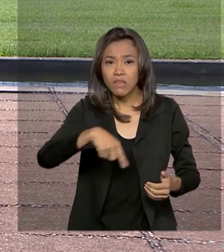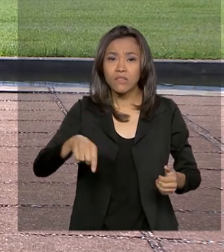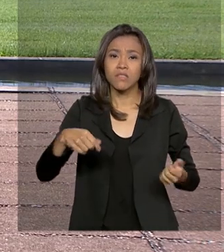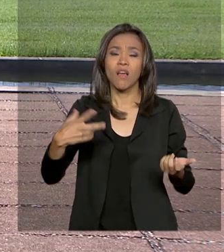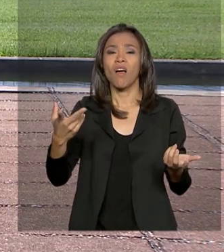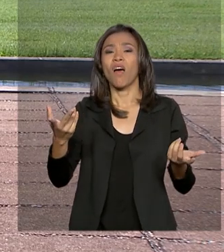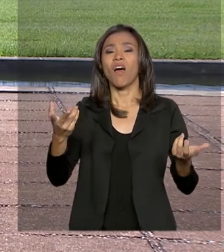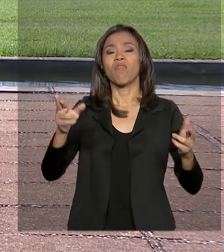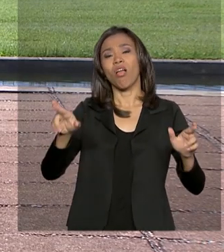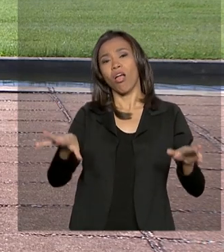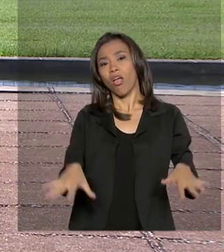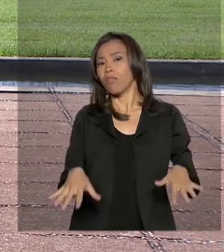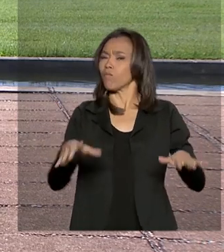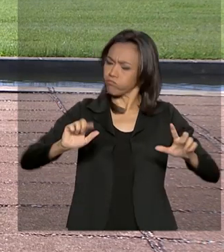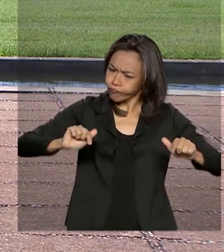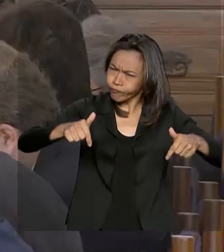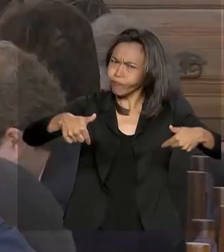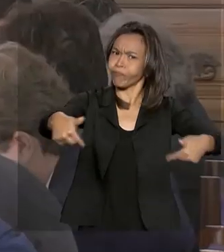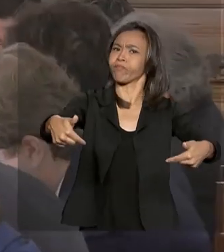2020. Vamos ver.